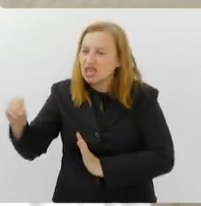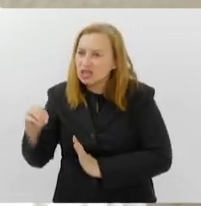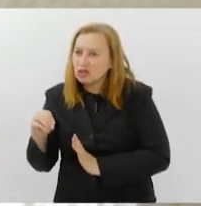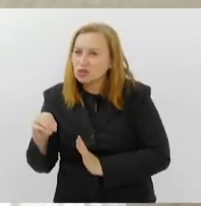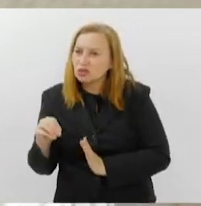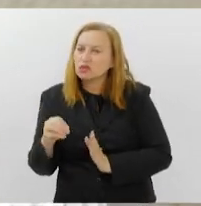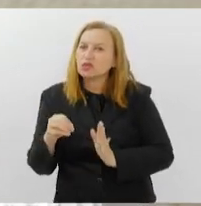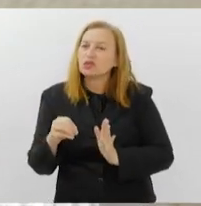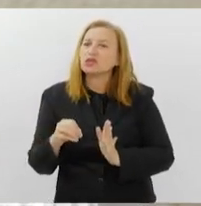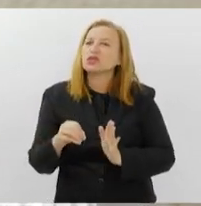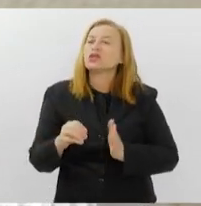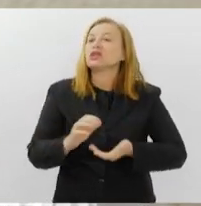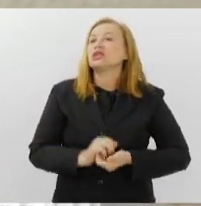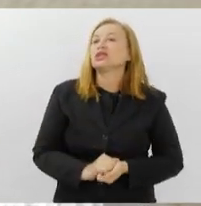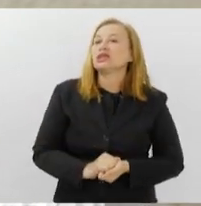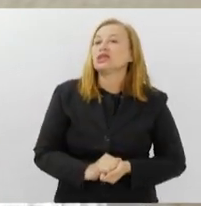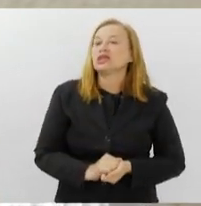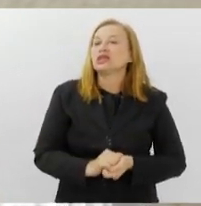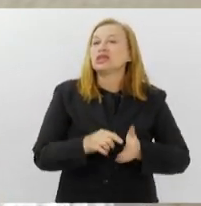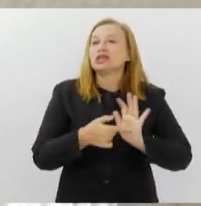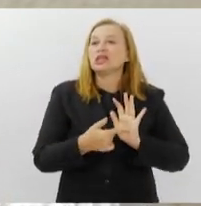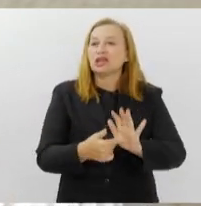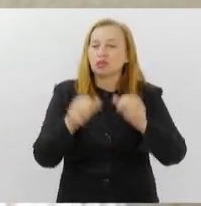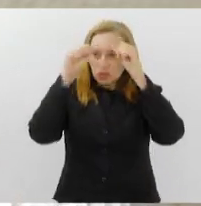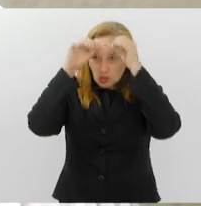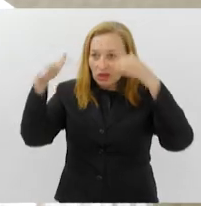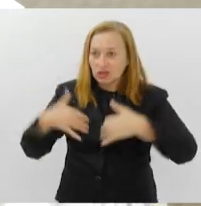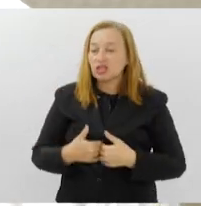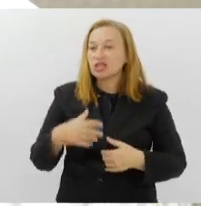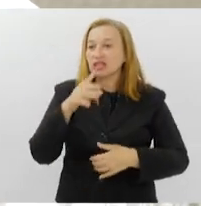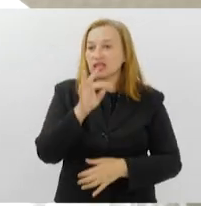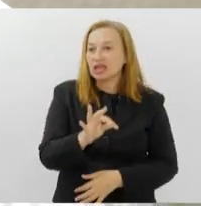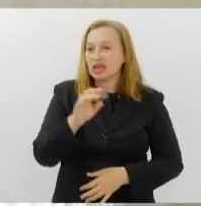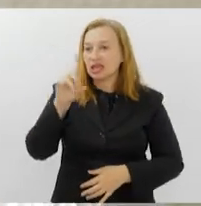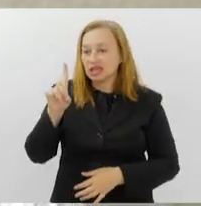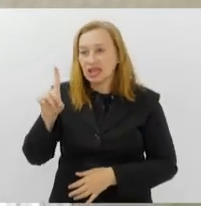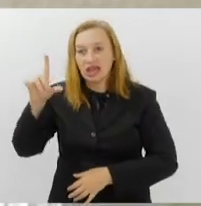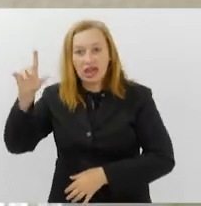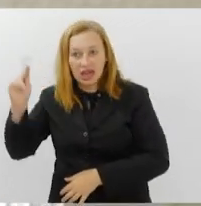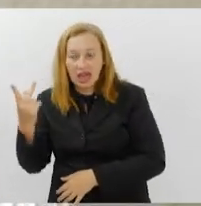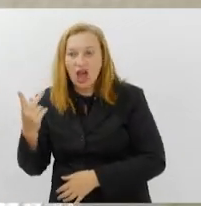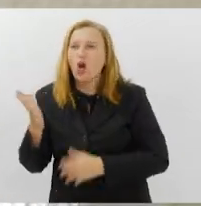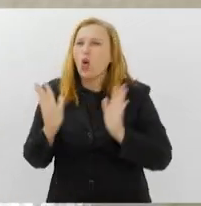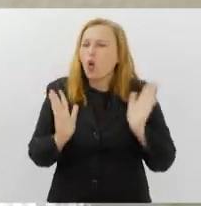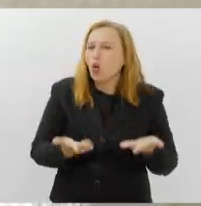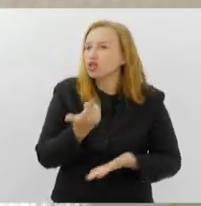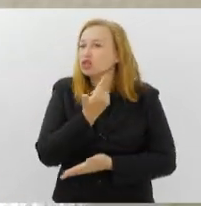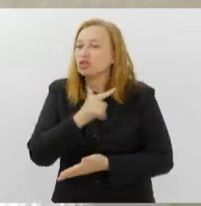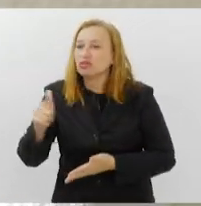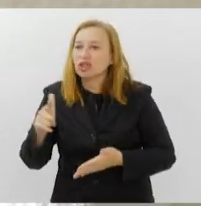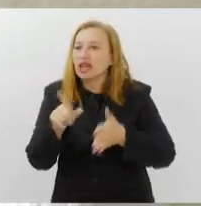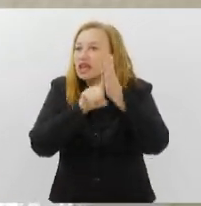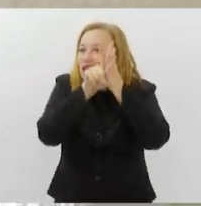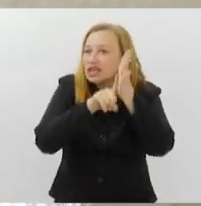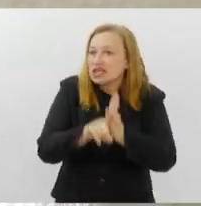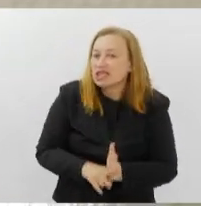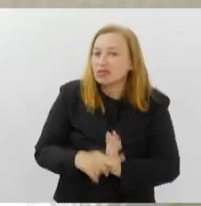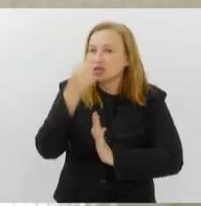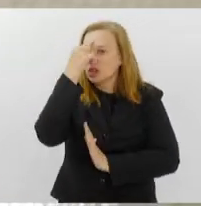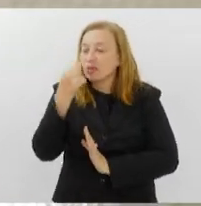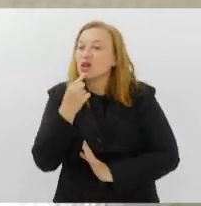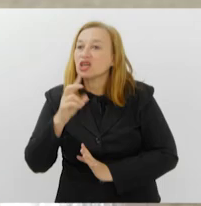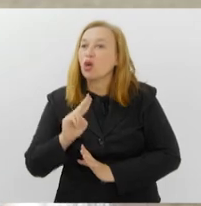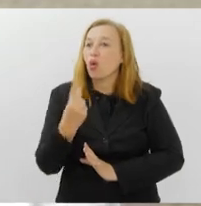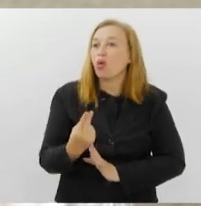precoce do autismo e também do TDAH? Não há hoje exames de imagem ou